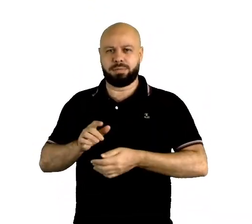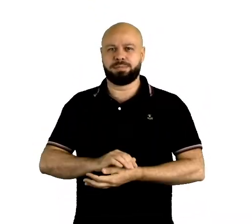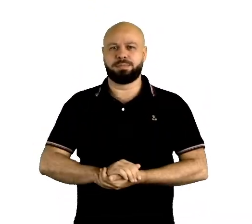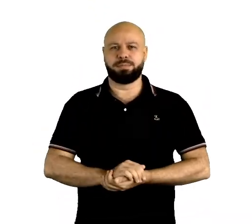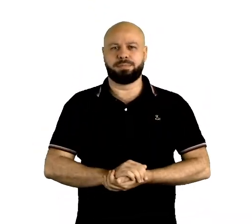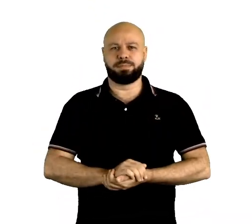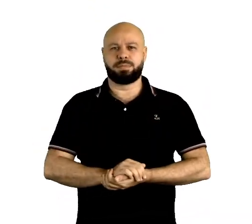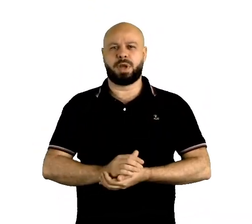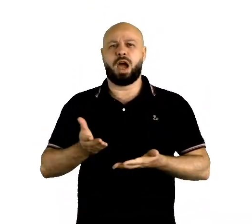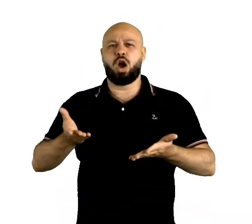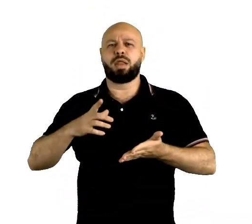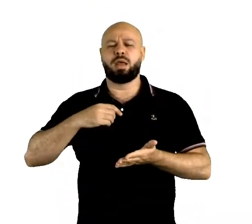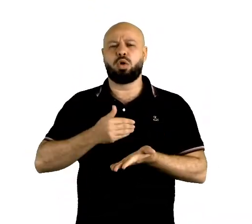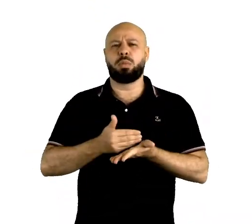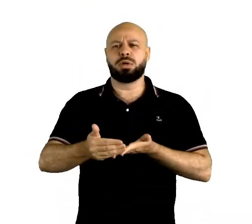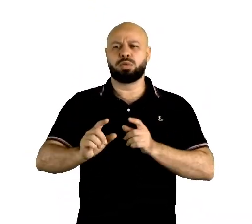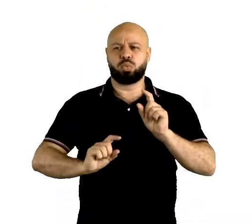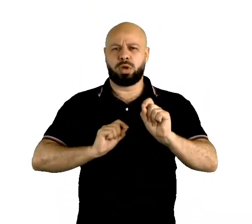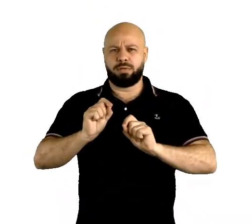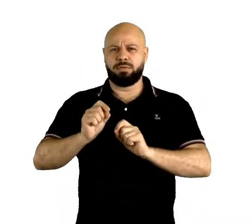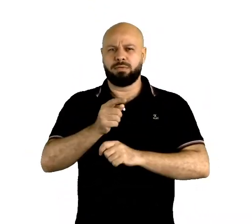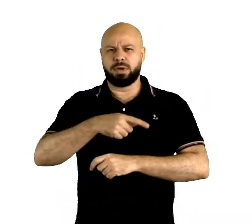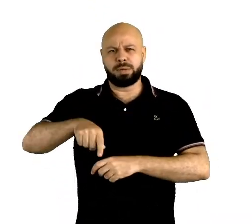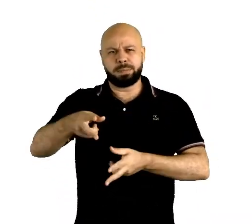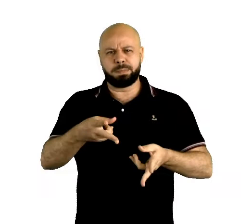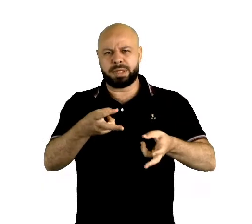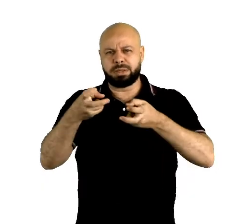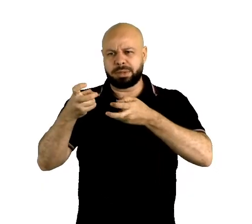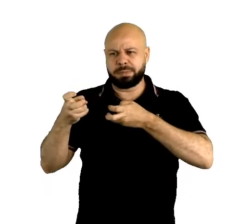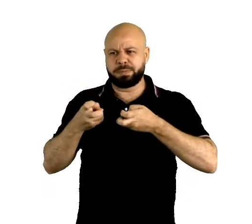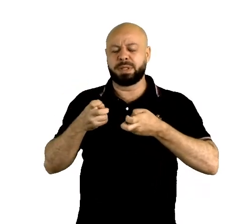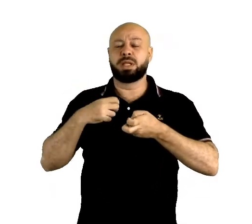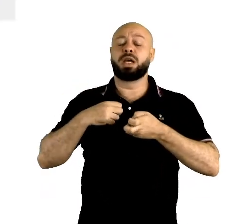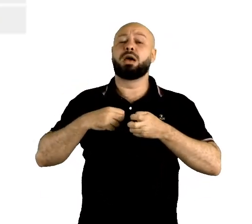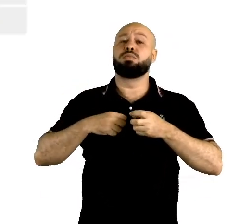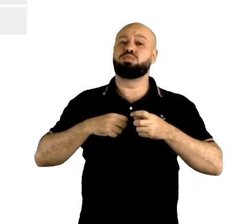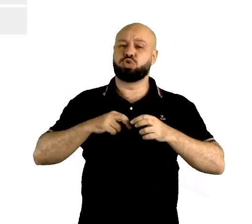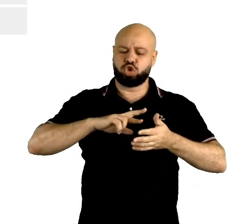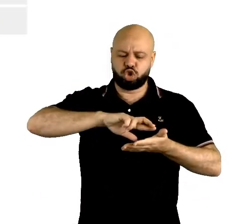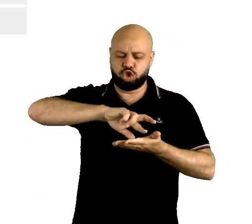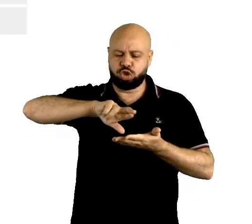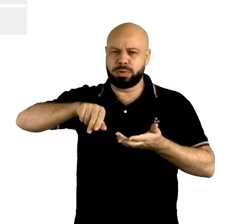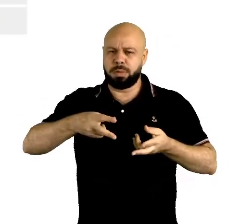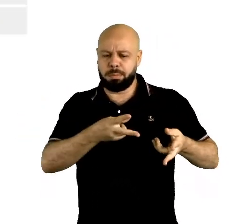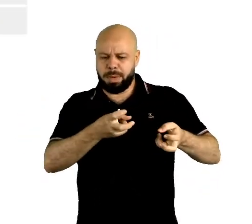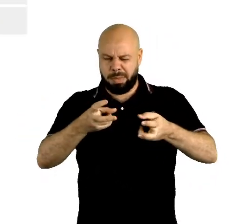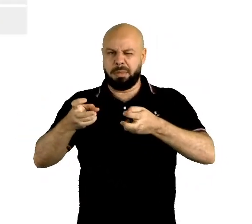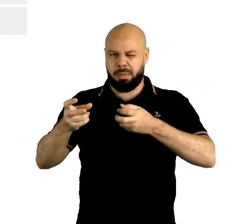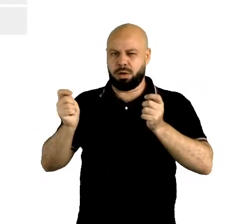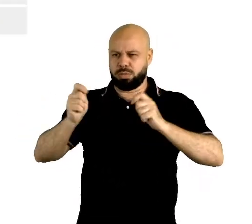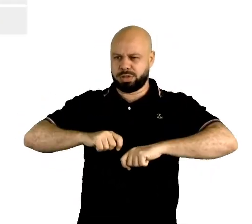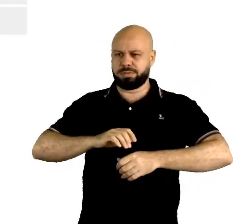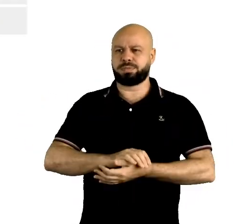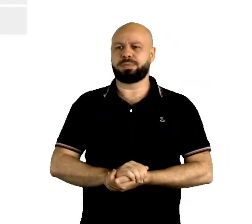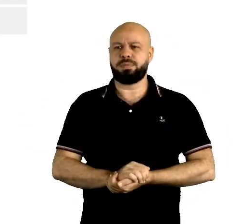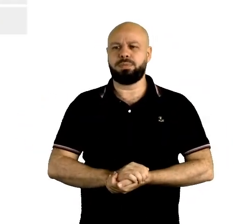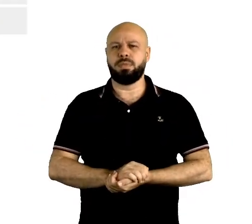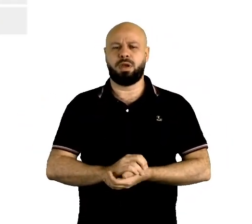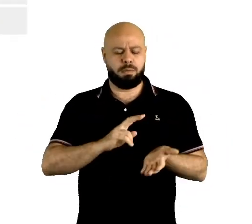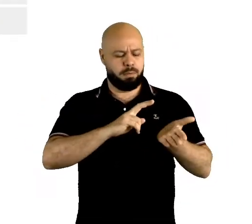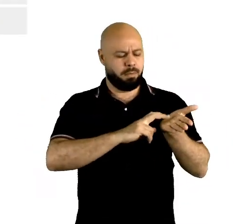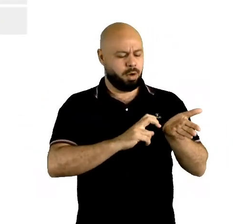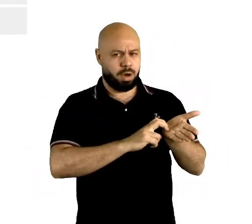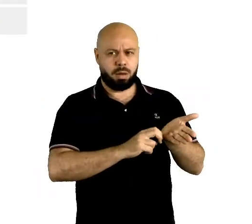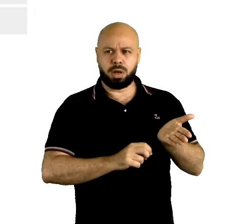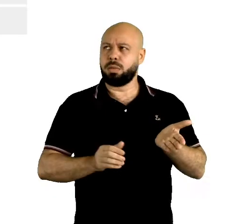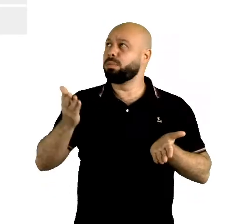trouxe para vocês aqui de início, para vocês observarem, algumas diferenças que são notáveis. Então, observem aí nesses vocabulários, eu